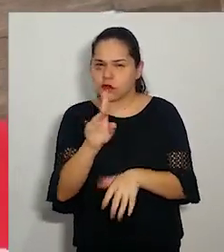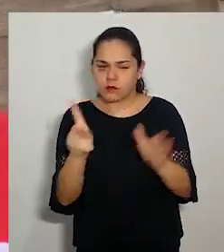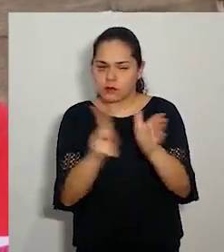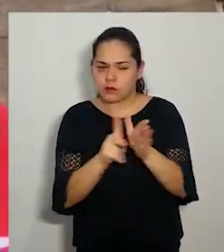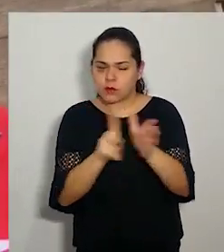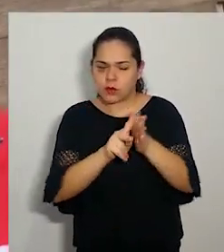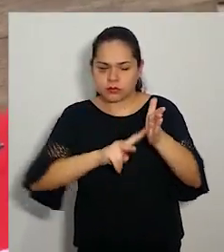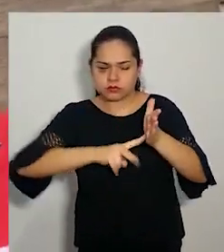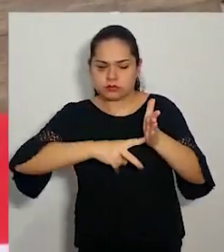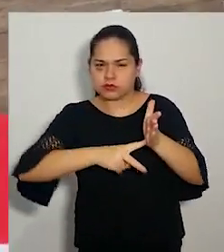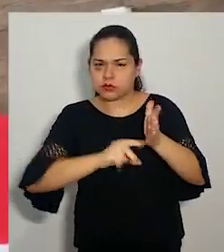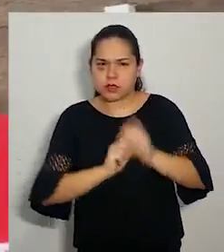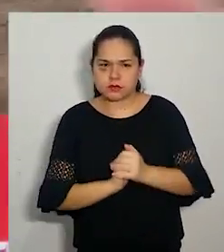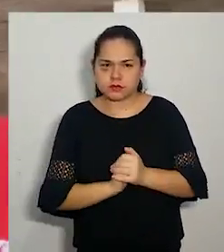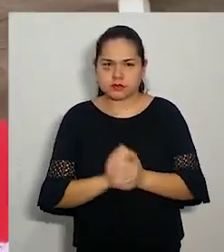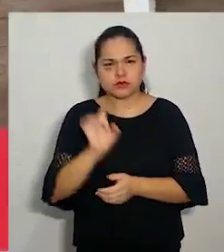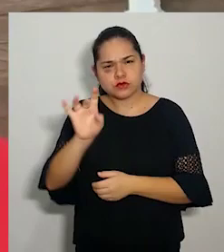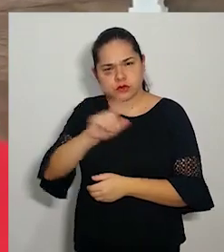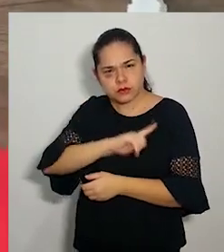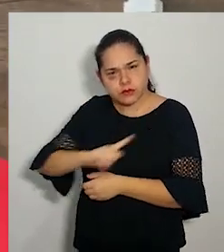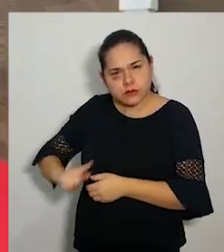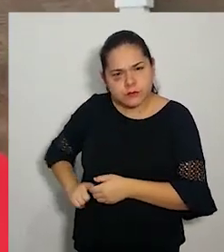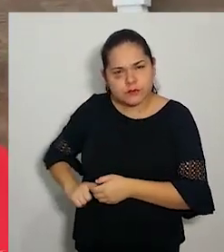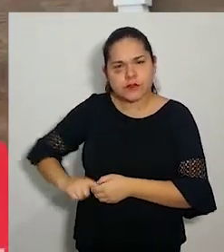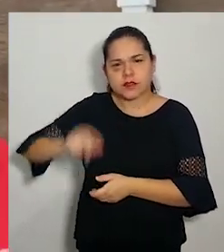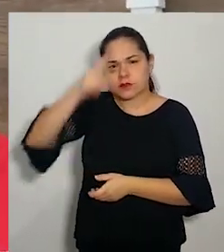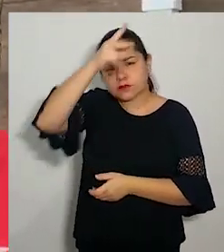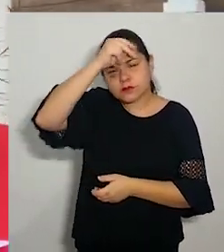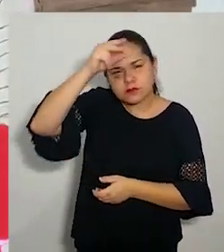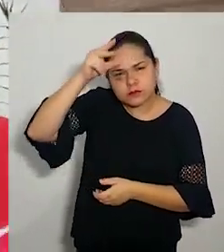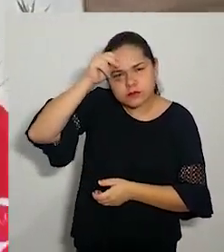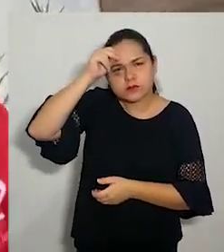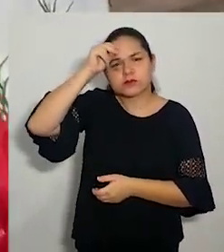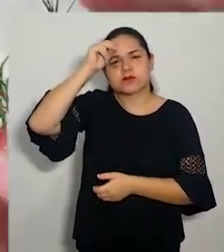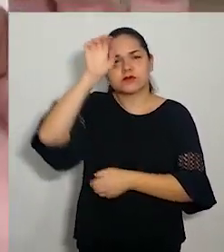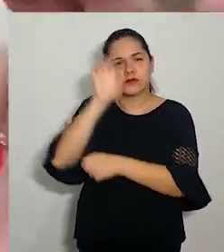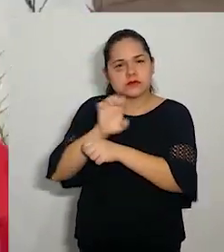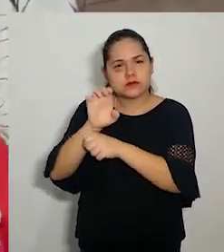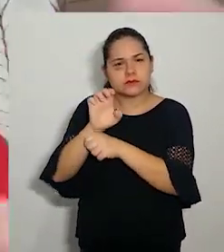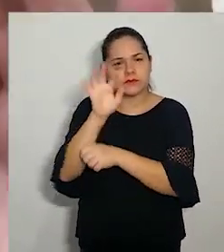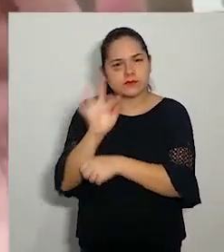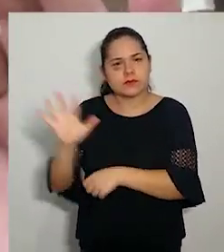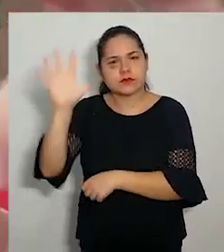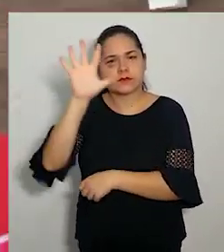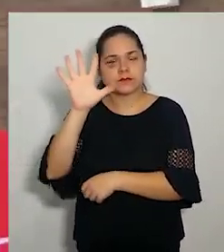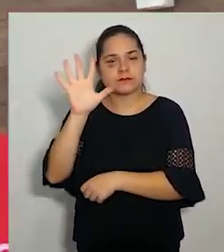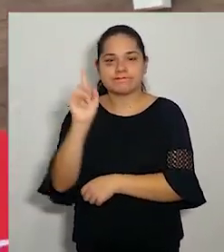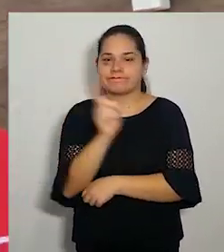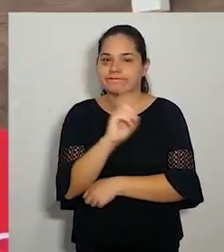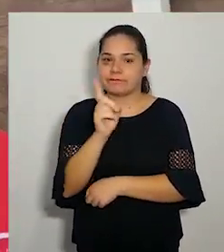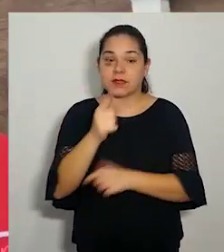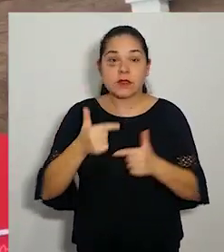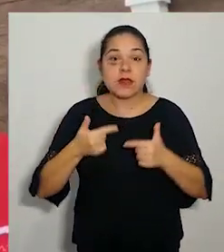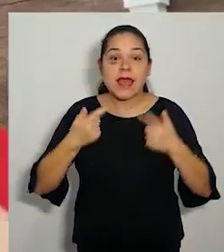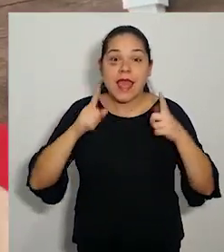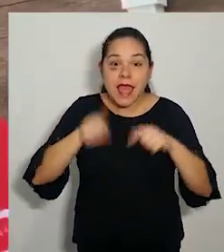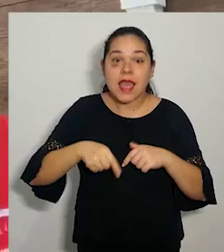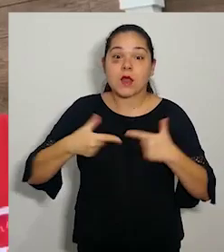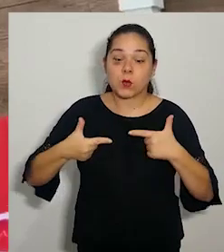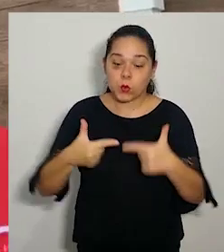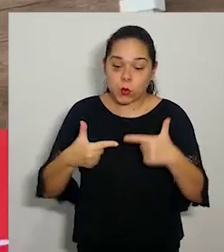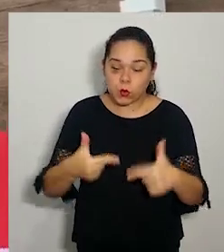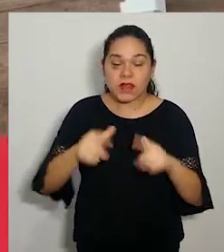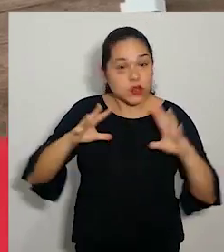só dos governantes municipais, estaduais ou federais. Esta tem que ser uma luta de todos, de